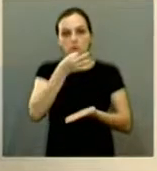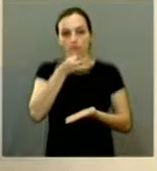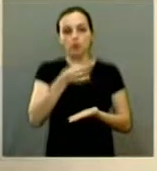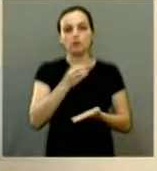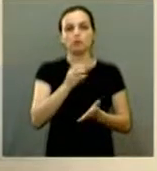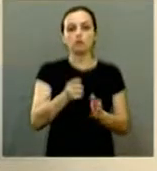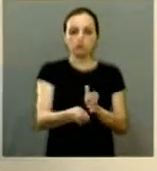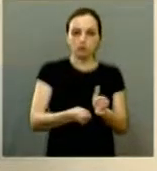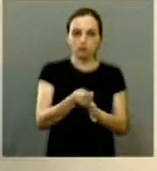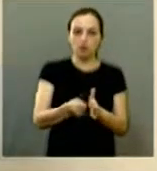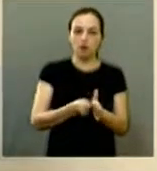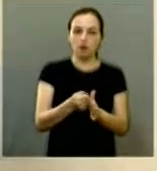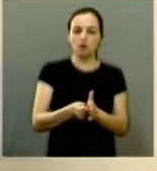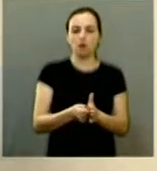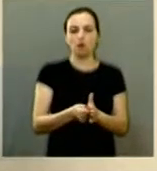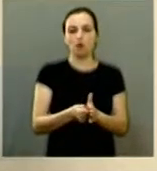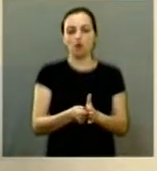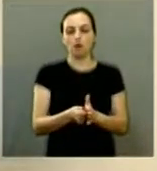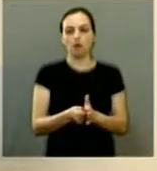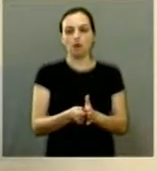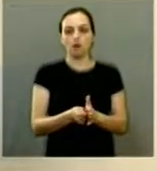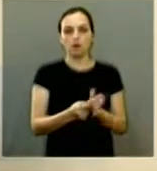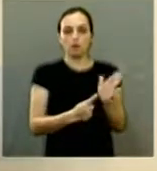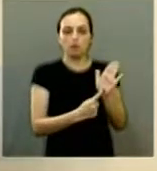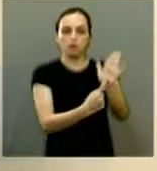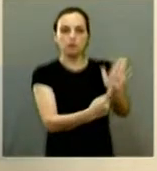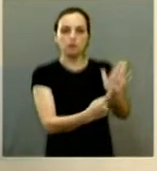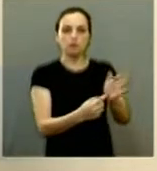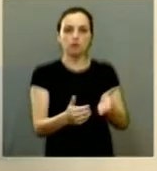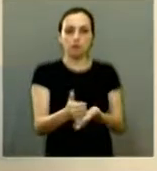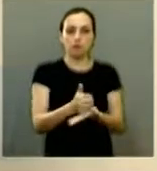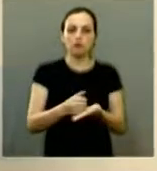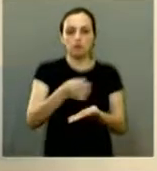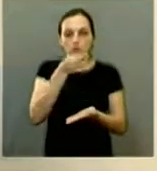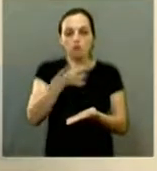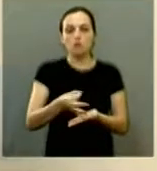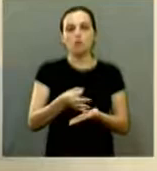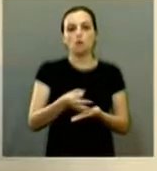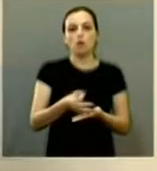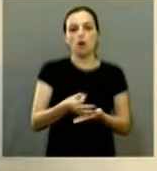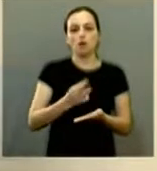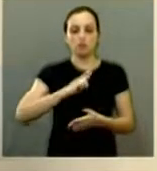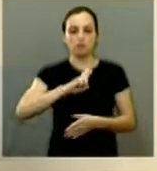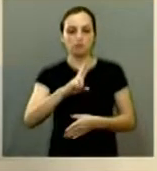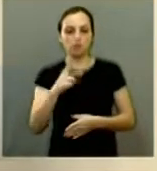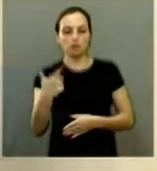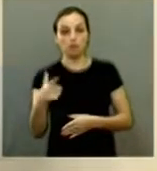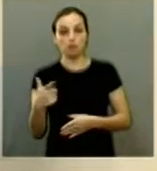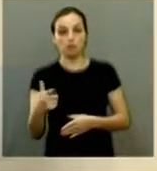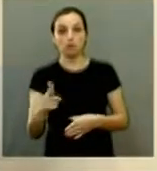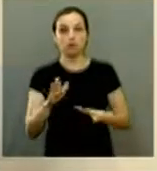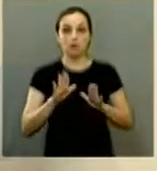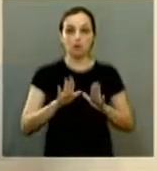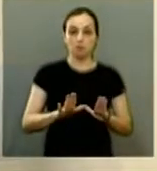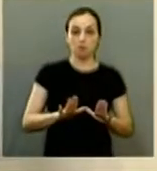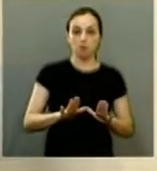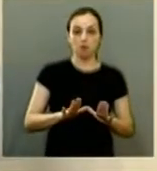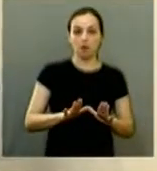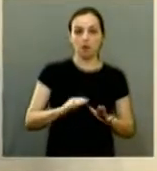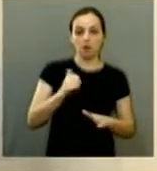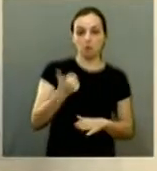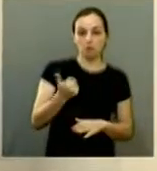fazer umas curiosidades que o farmacêutico muitas vezes não é reconhecido mas Caleb Baderham em